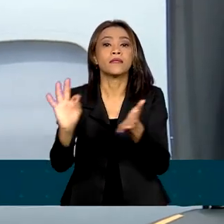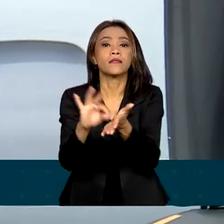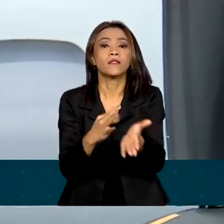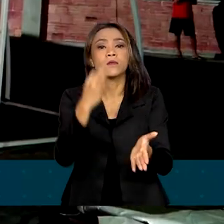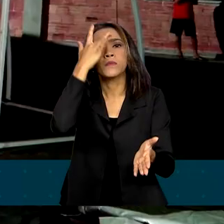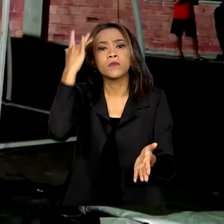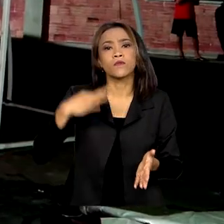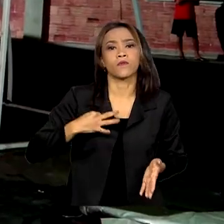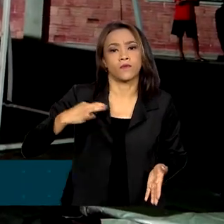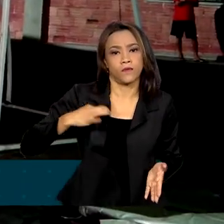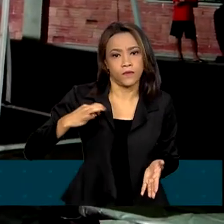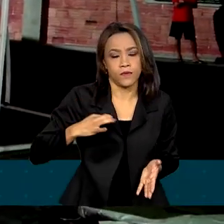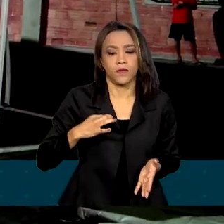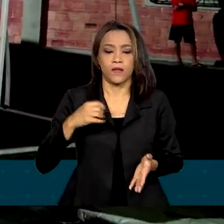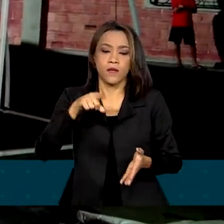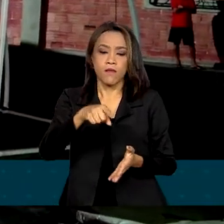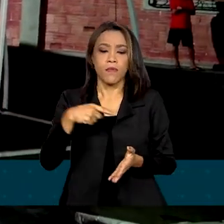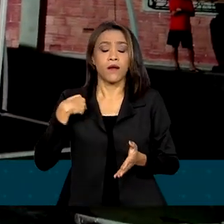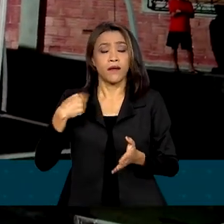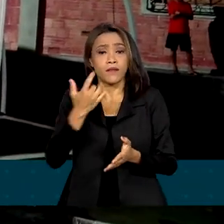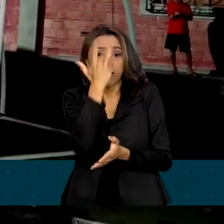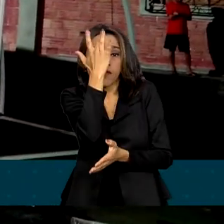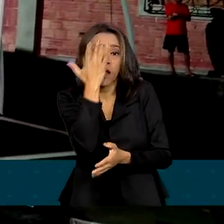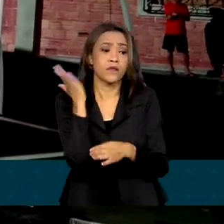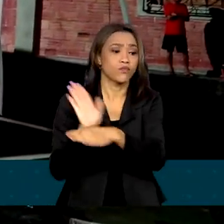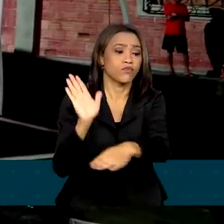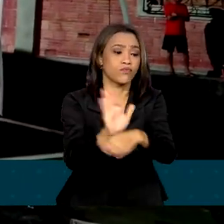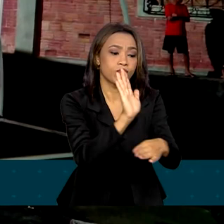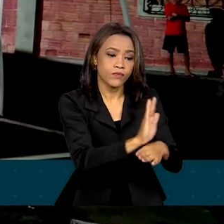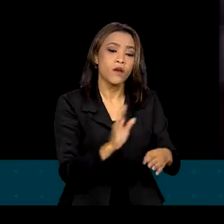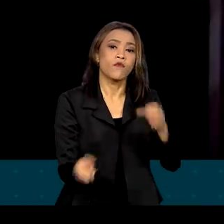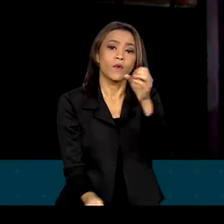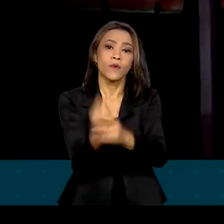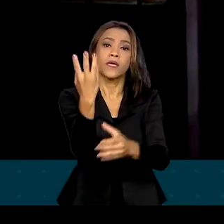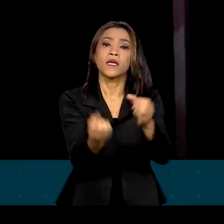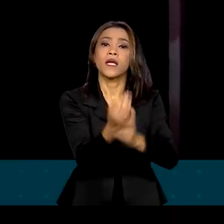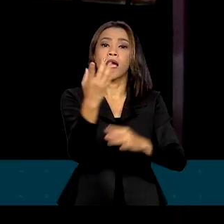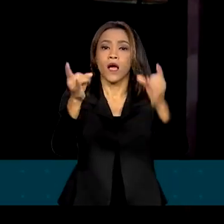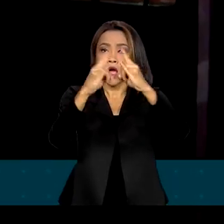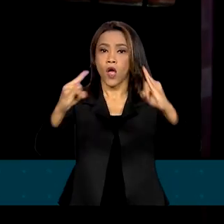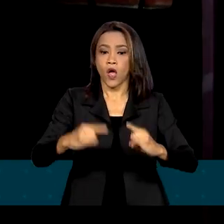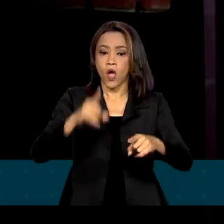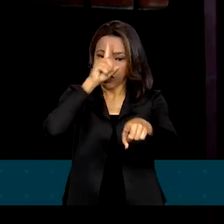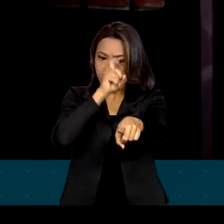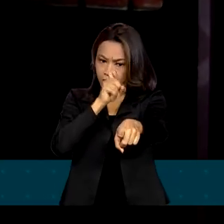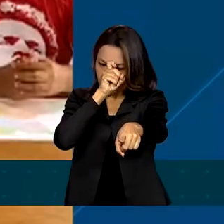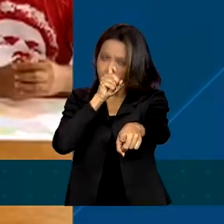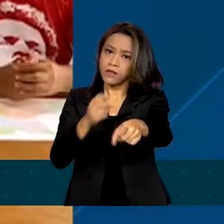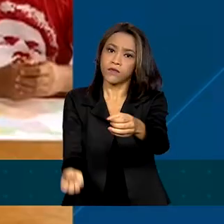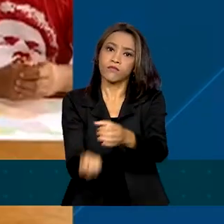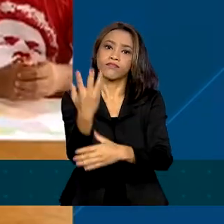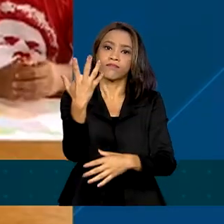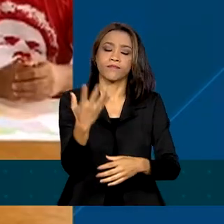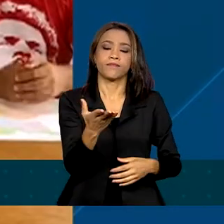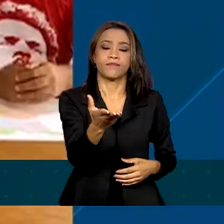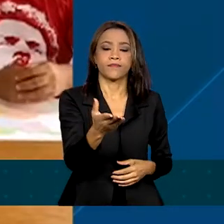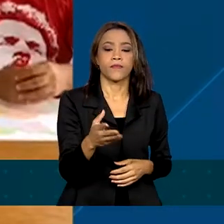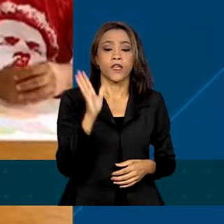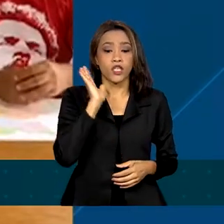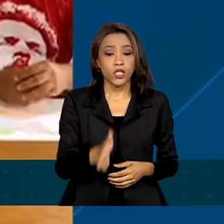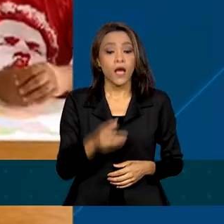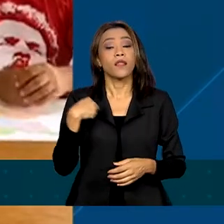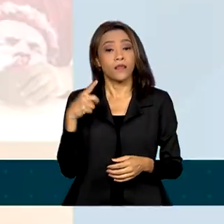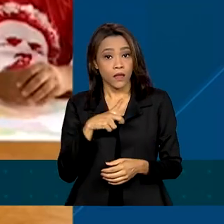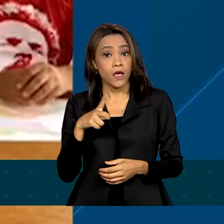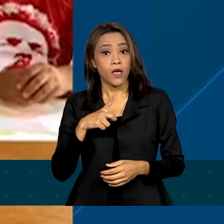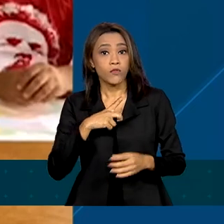voluntários. Para facilitar os atendimentos, hospitais de campanha serão montados nas aldeias. Nós temos uma estrutura já sendo